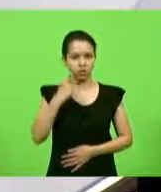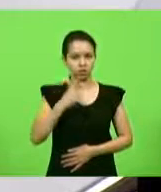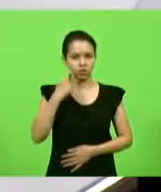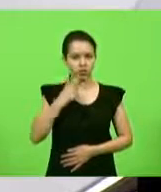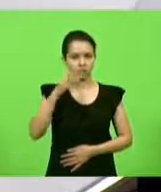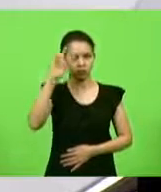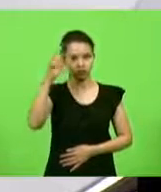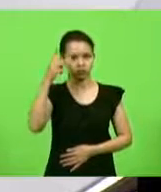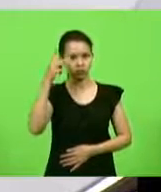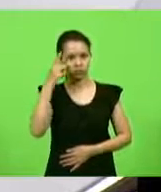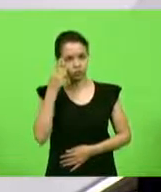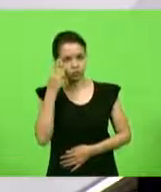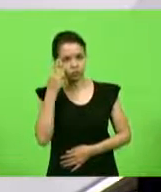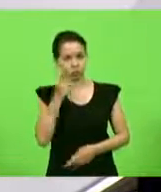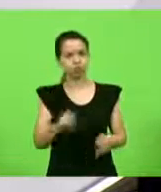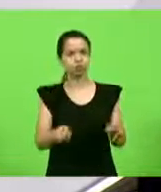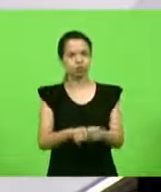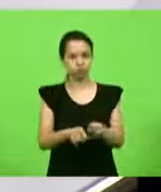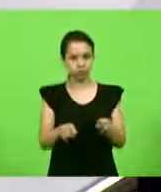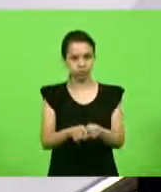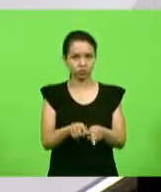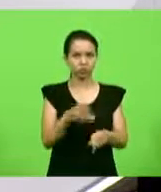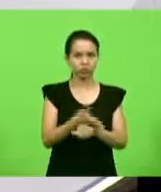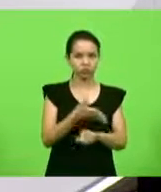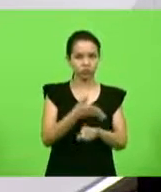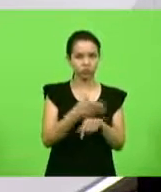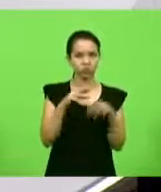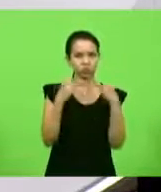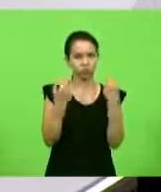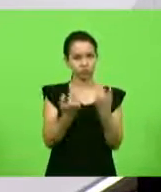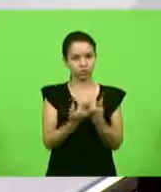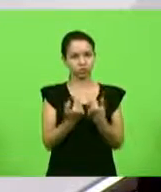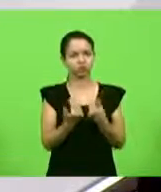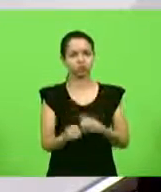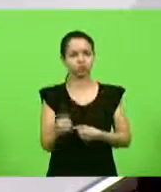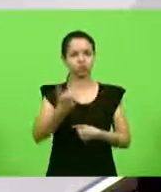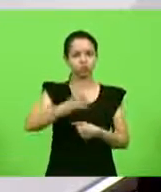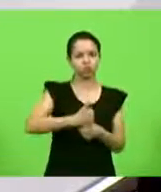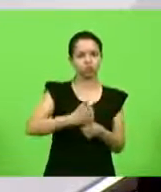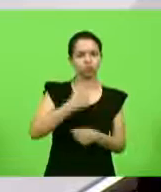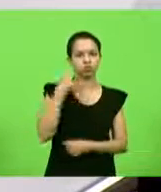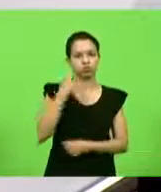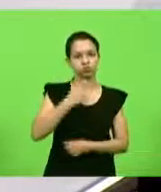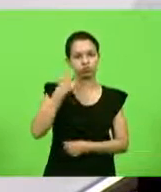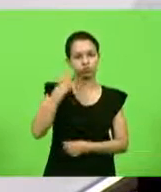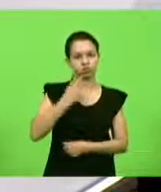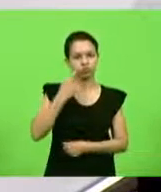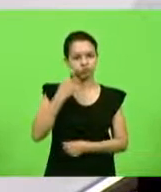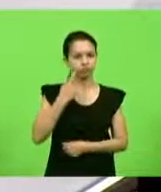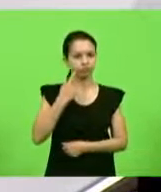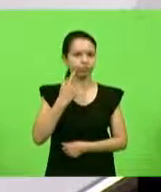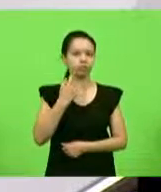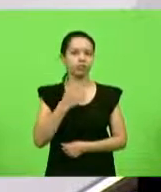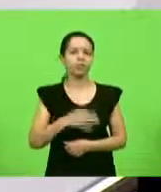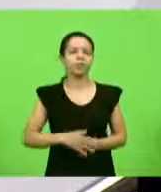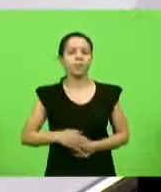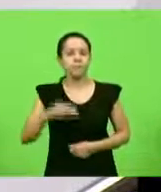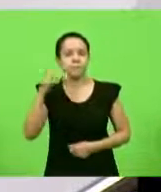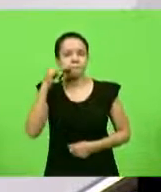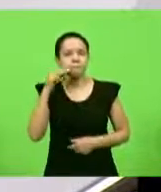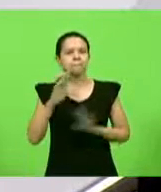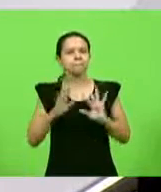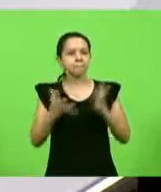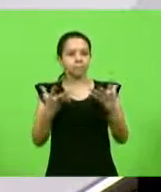que também estava nesta reunião substituindo a deputada Marlene Fengler, que já havia se manifestado favorável, o